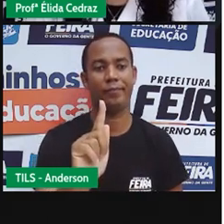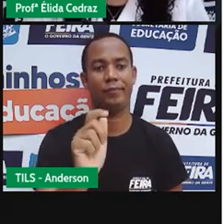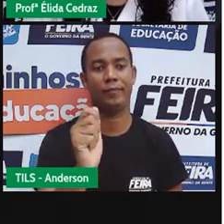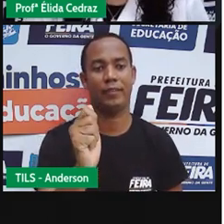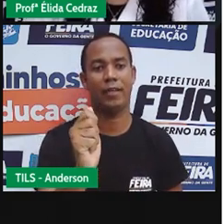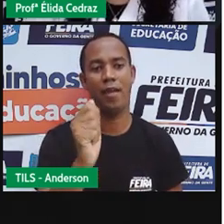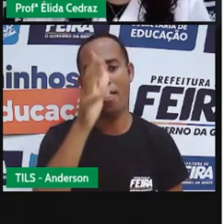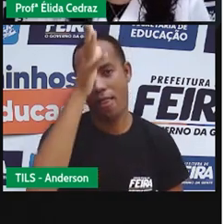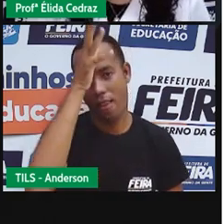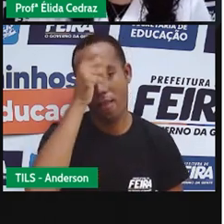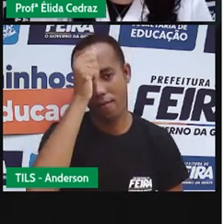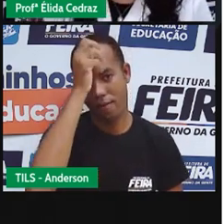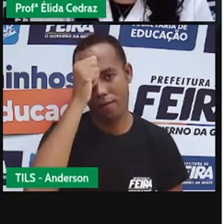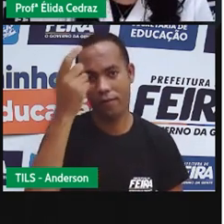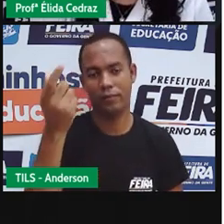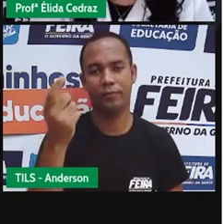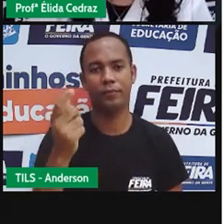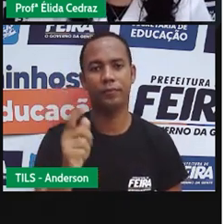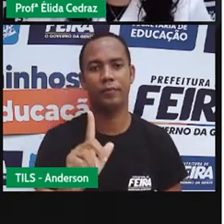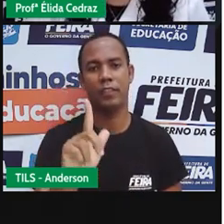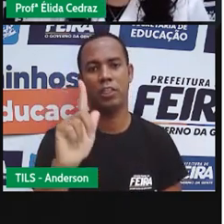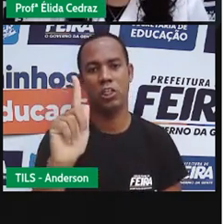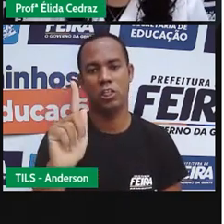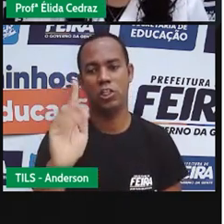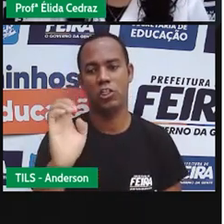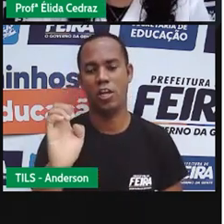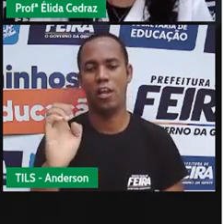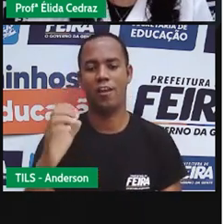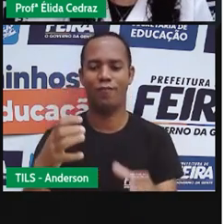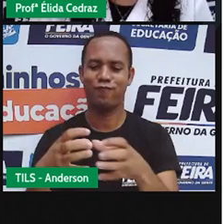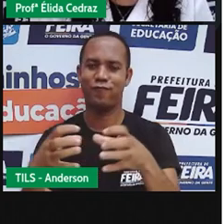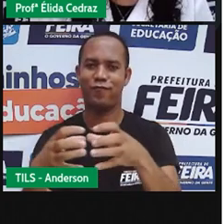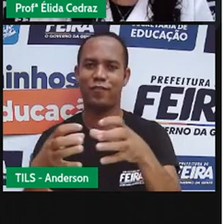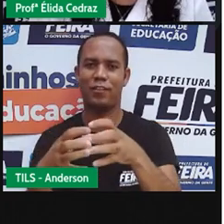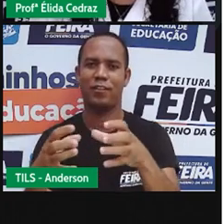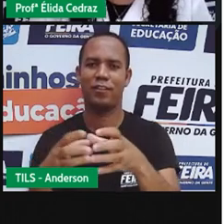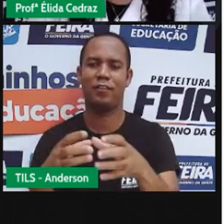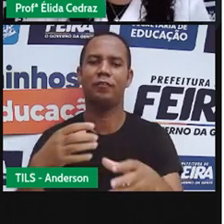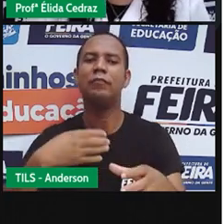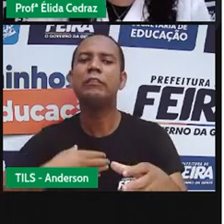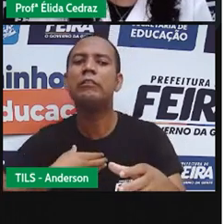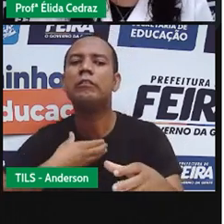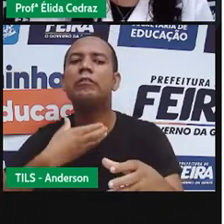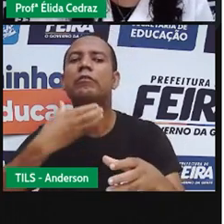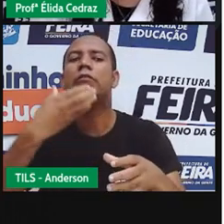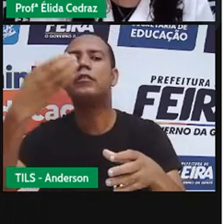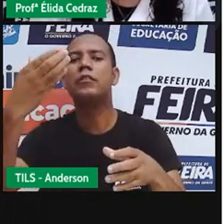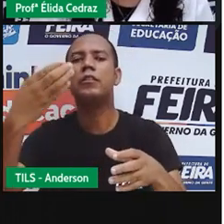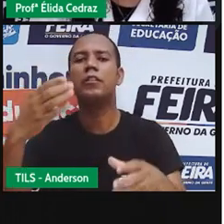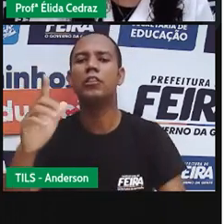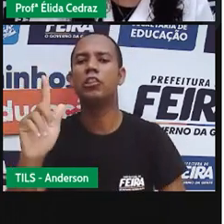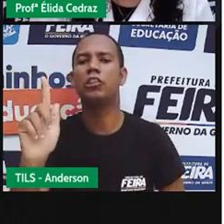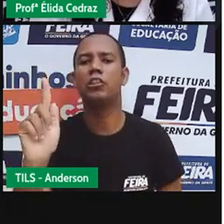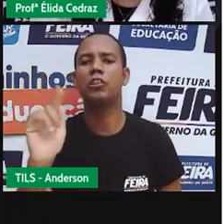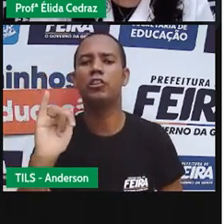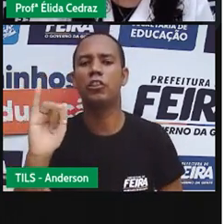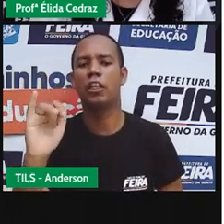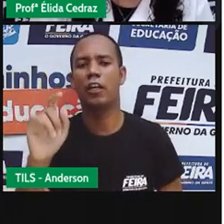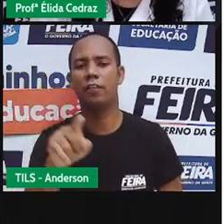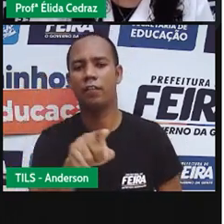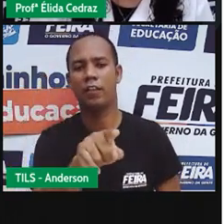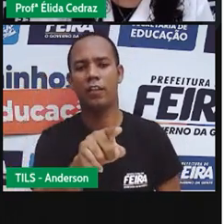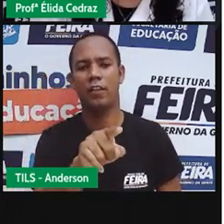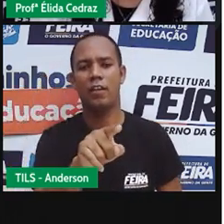Galinha, gelatina, girafa, goiaba. E qual foi a última?